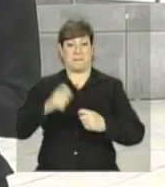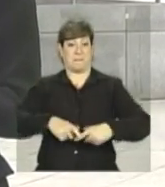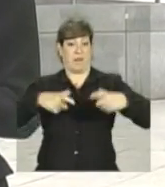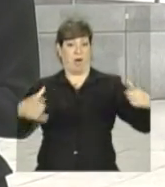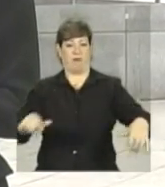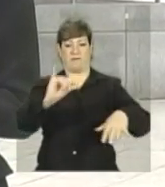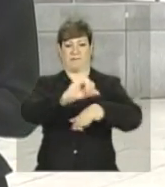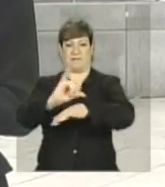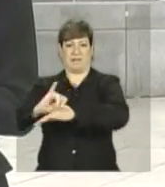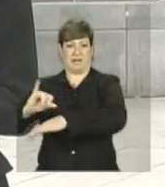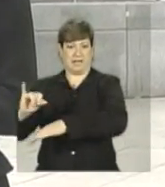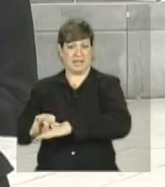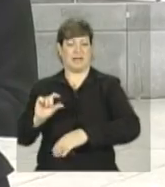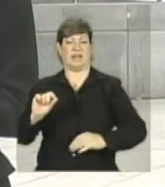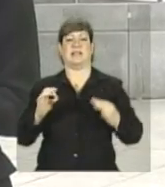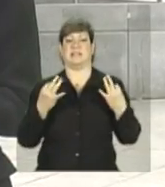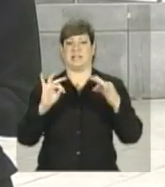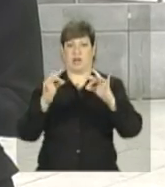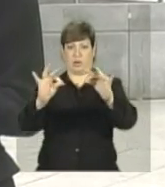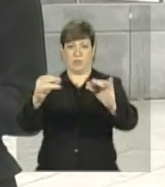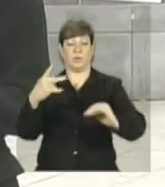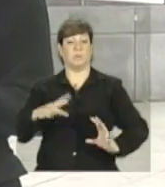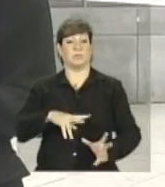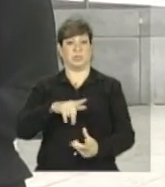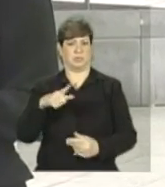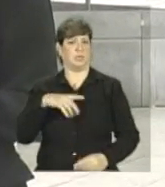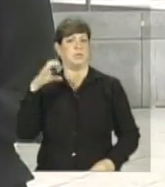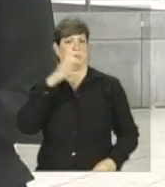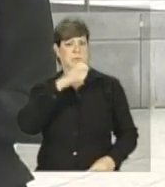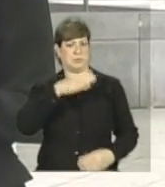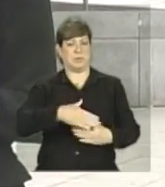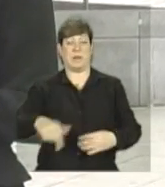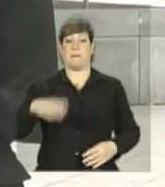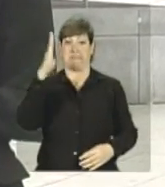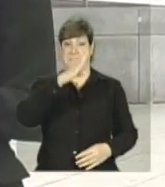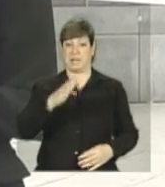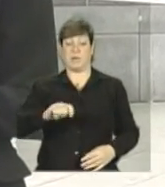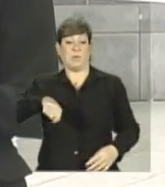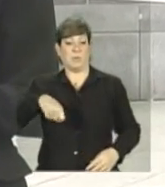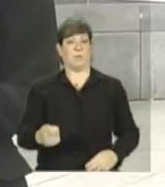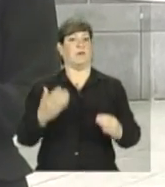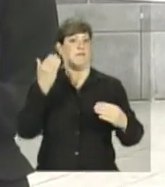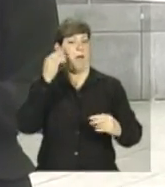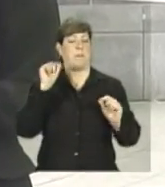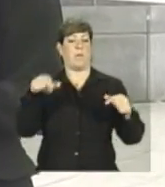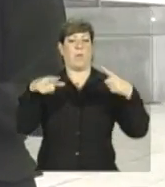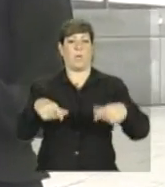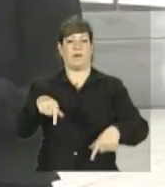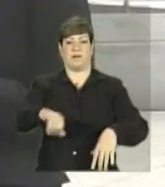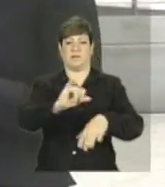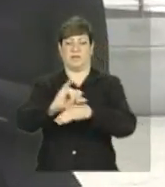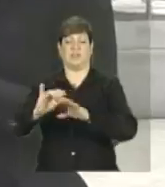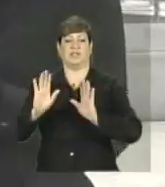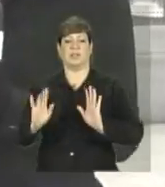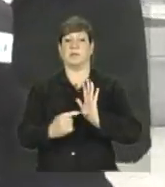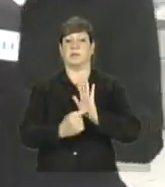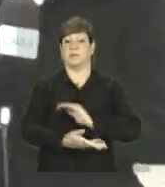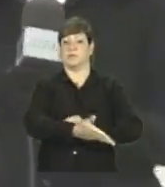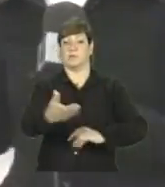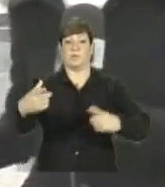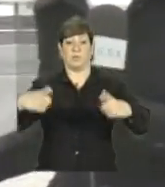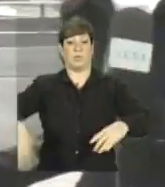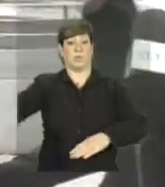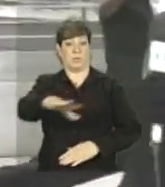de tecnologia do mundo estão a todo vapor. E o Brasil, que é destaque da Cebit 2012, já tomou conta das ruas da cidade.